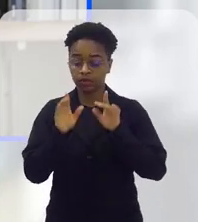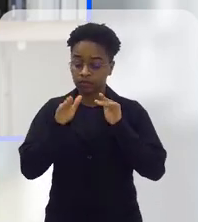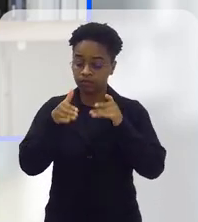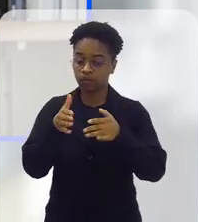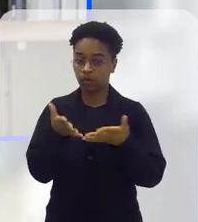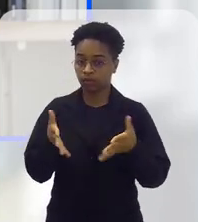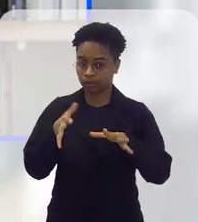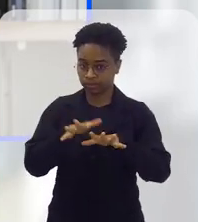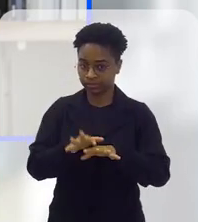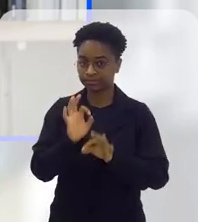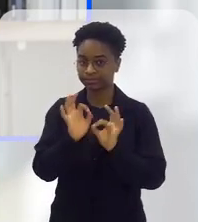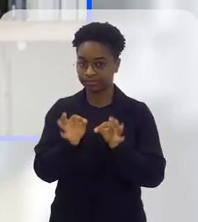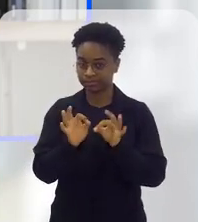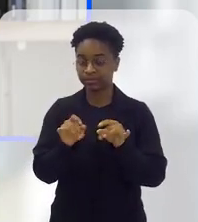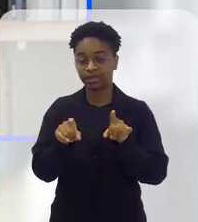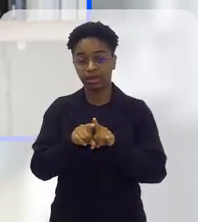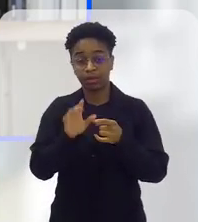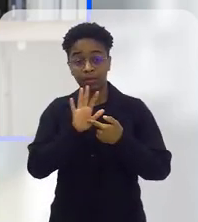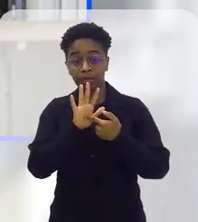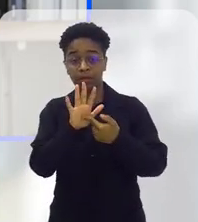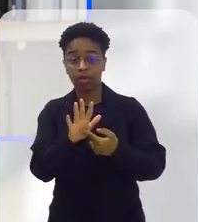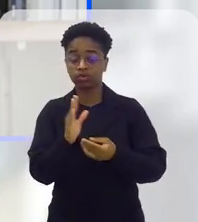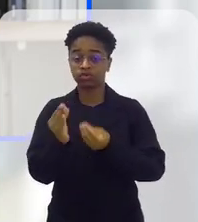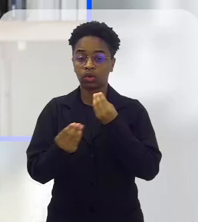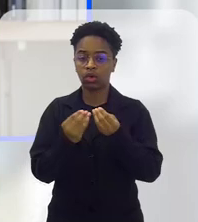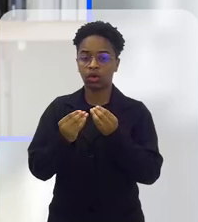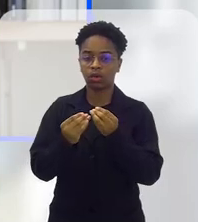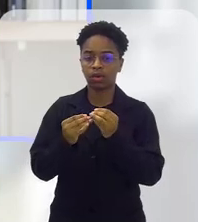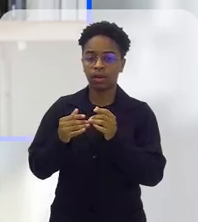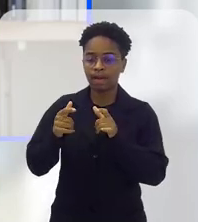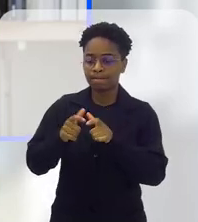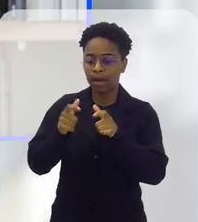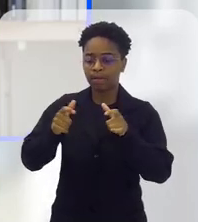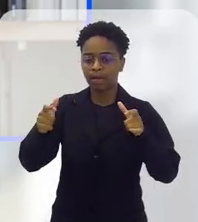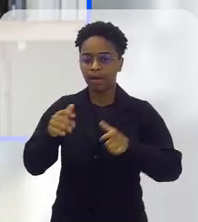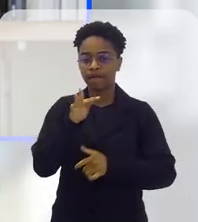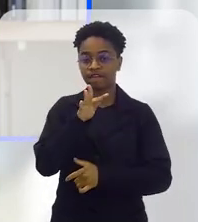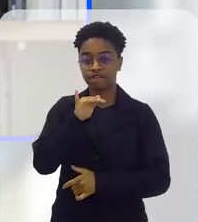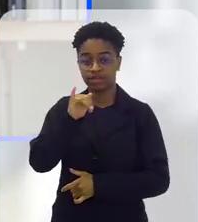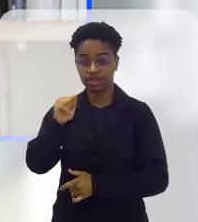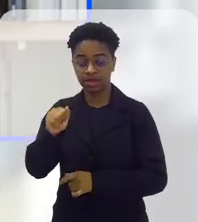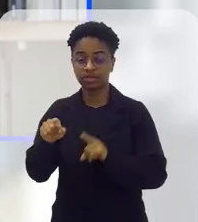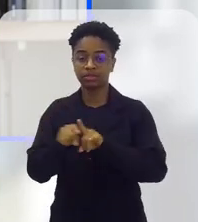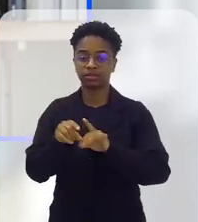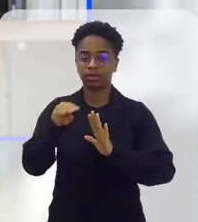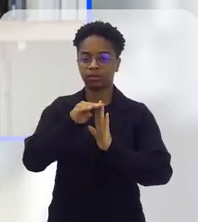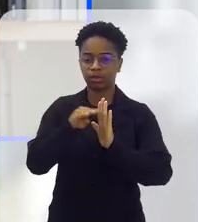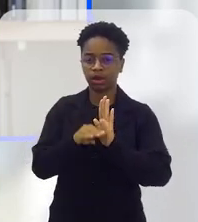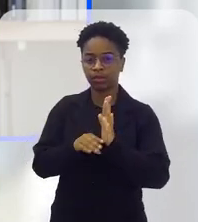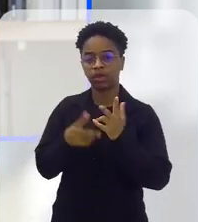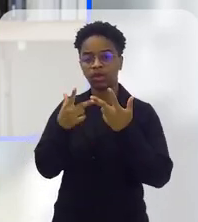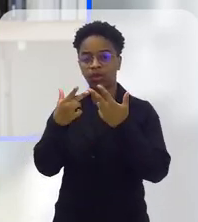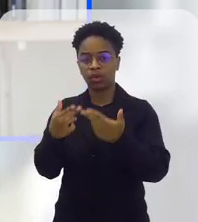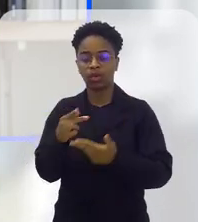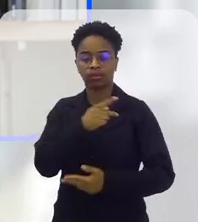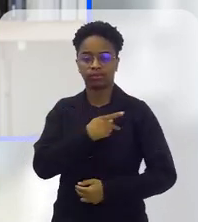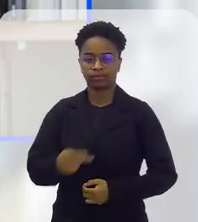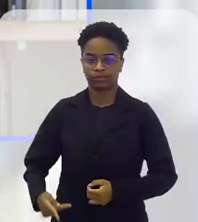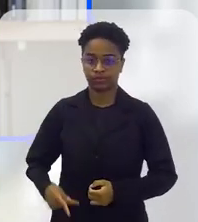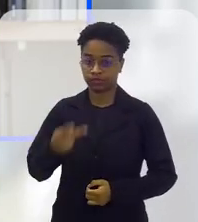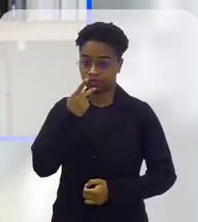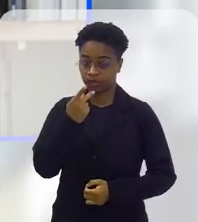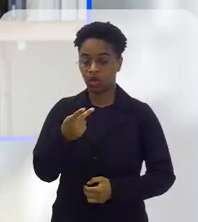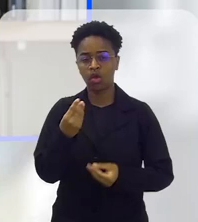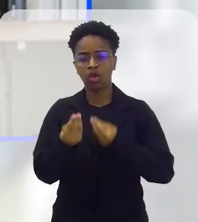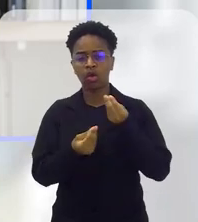a inclusão, e mostra isso, o crescimento da FIA, dos programas que a presidente bem falou. Como o